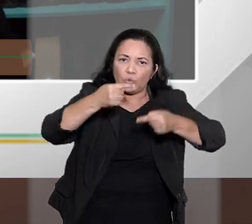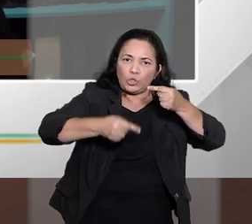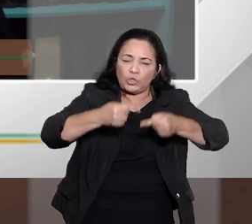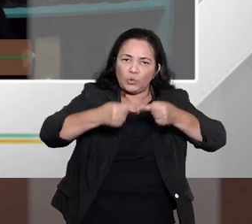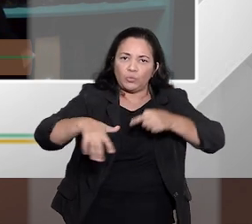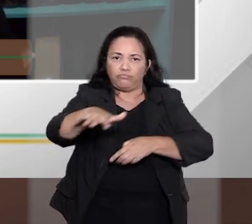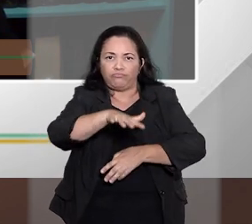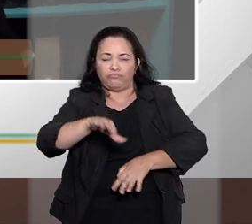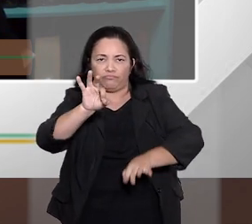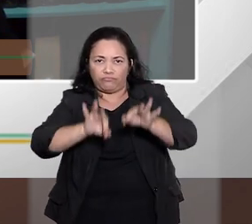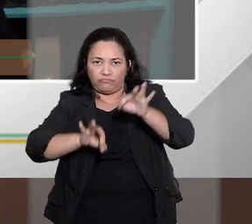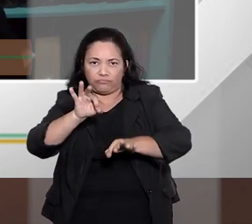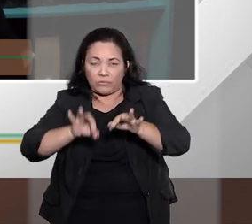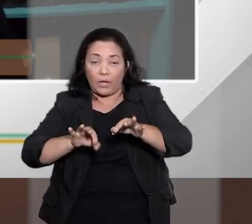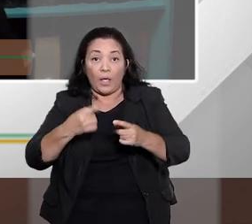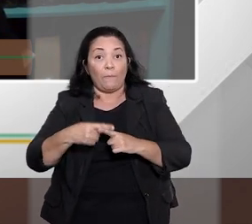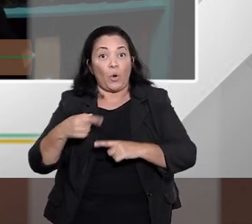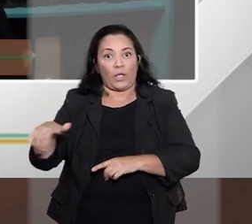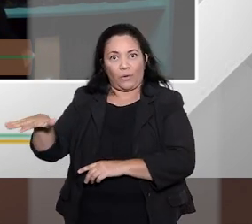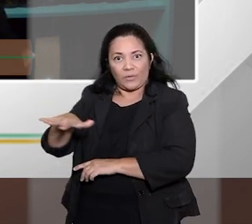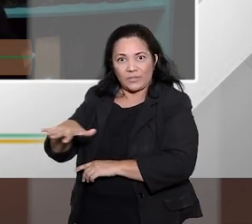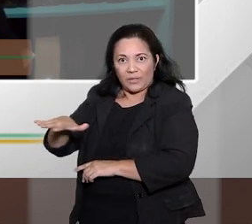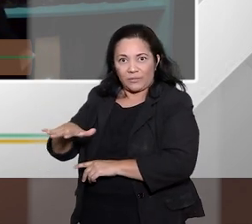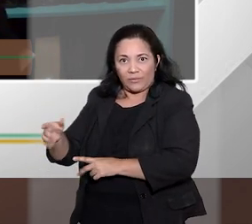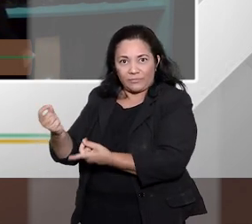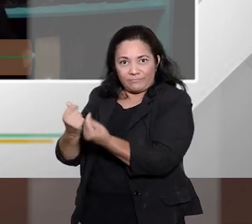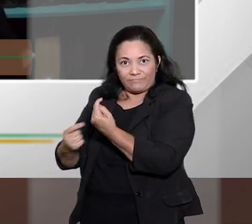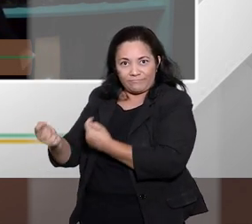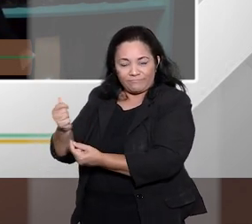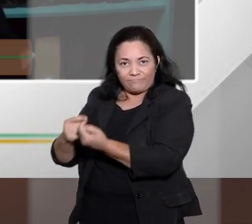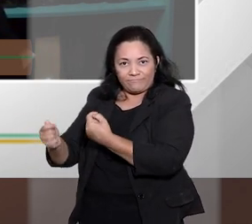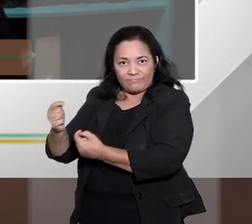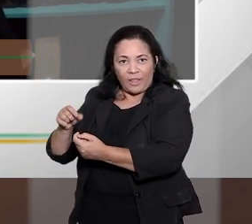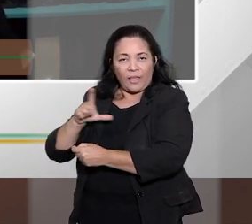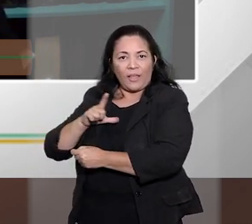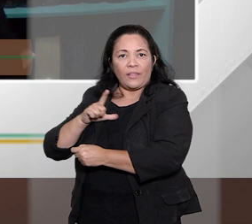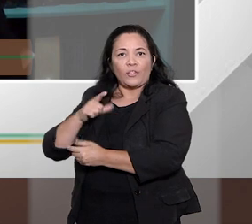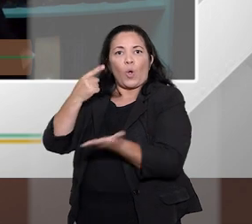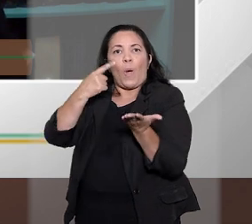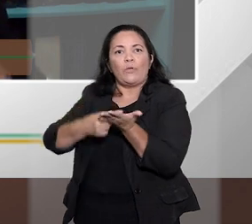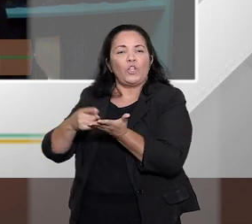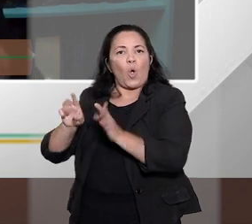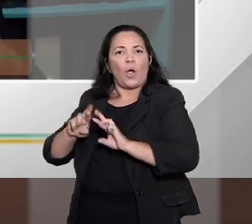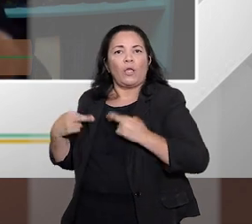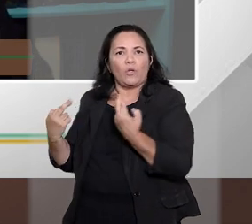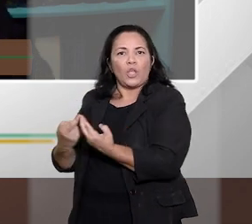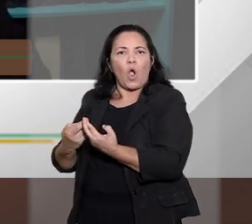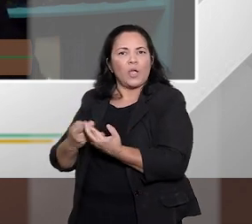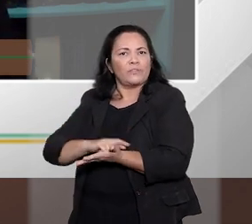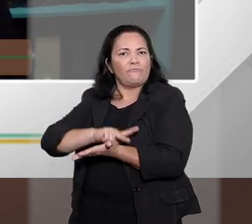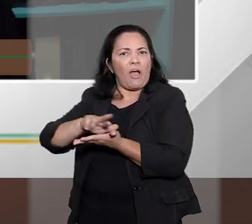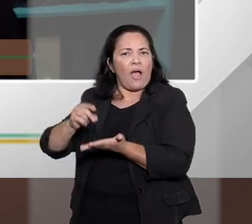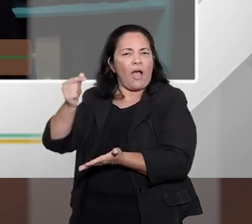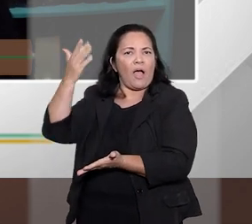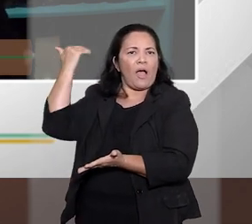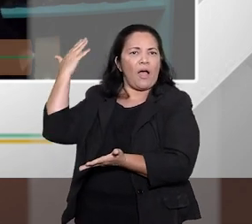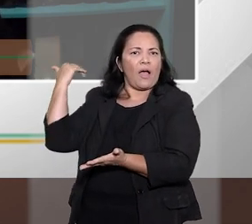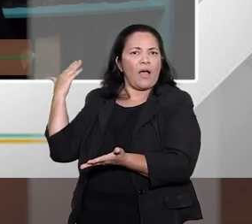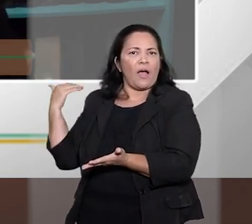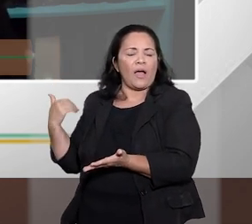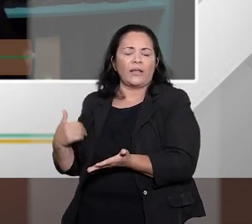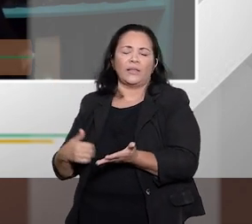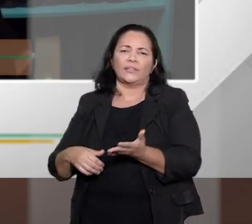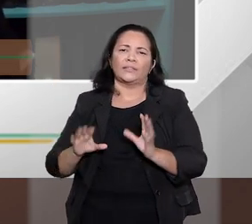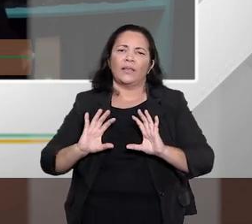o próprio setor financeiro, nós tivemos muitas reuniões com eles, assim como com entidades de defesa